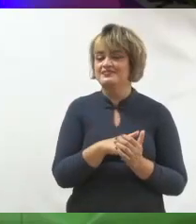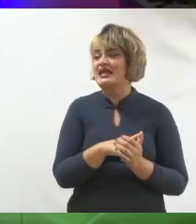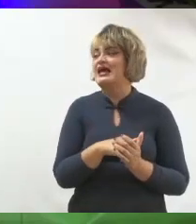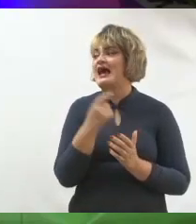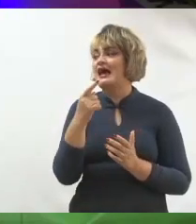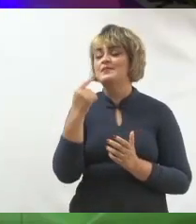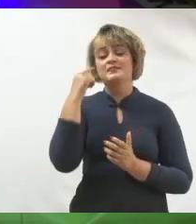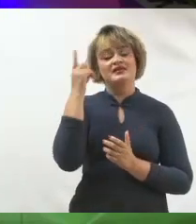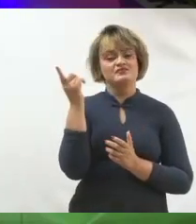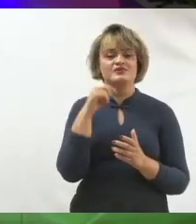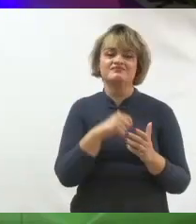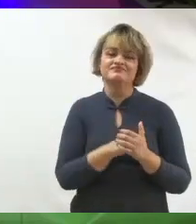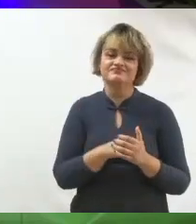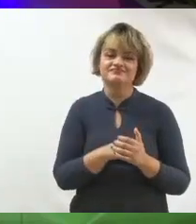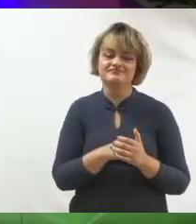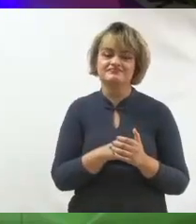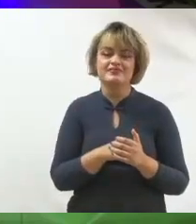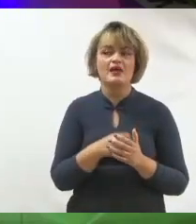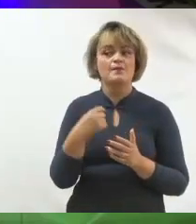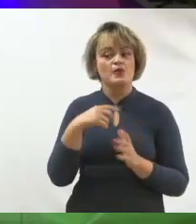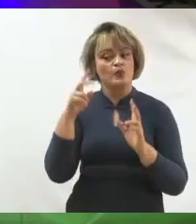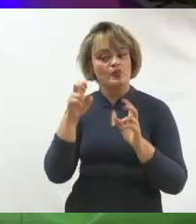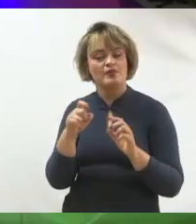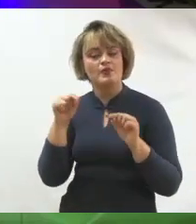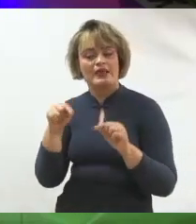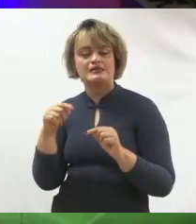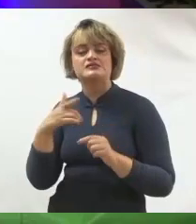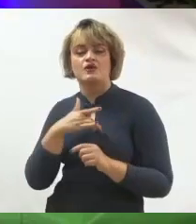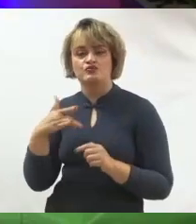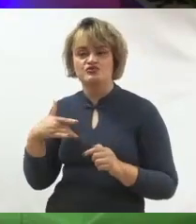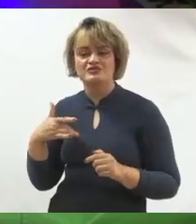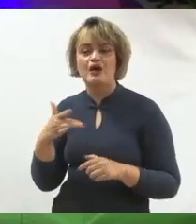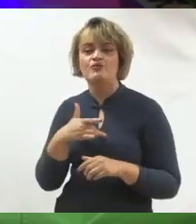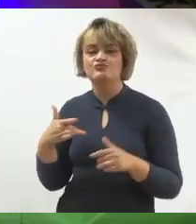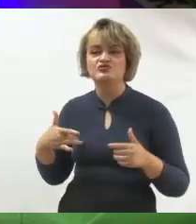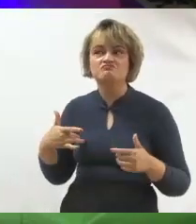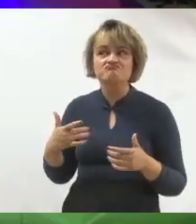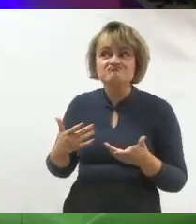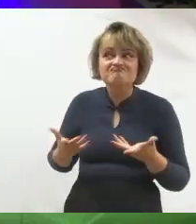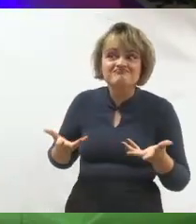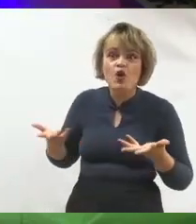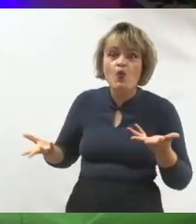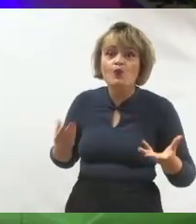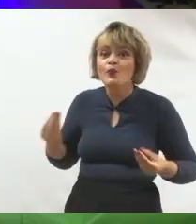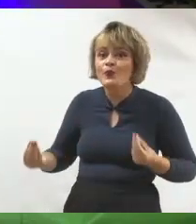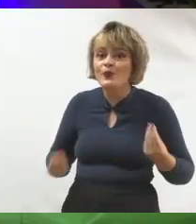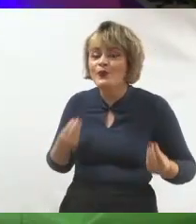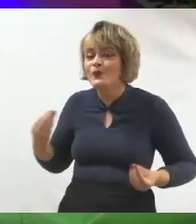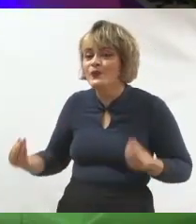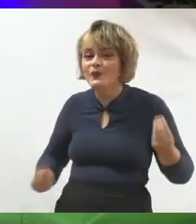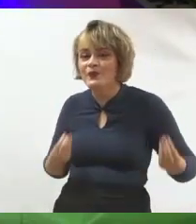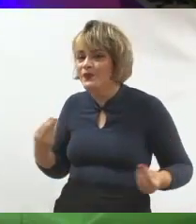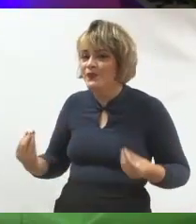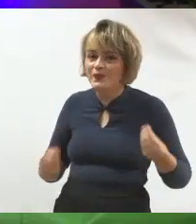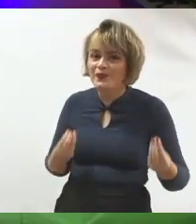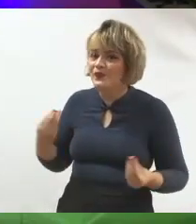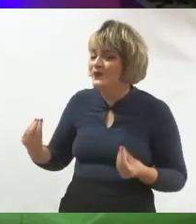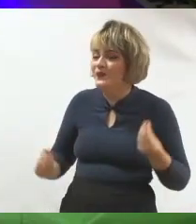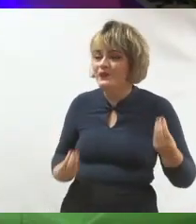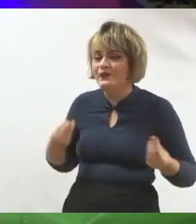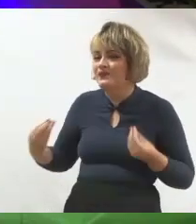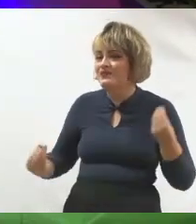de decidir. Ah, a minha pauta vai ser saúde. Tá, mas saúde todo mundo fala. Então, o que eu vou falar? Vou falar de